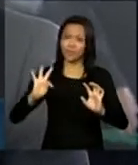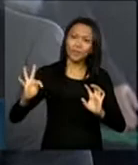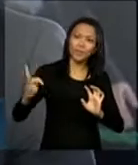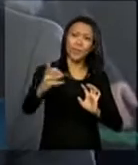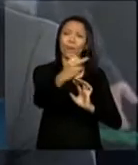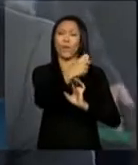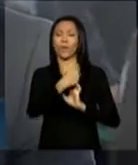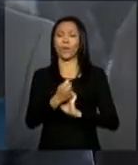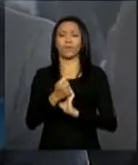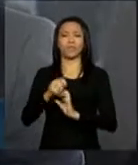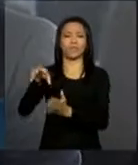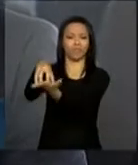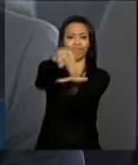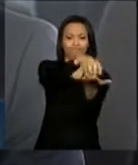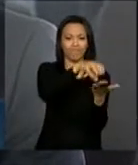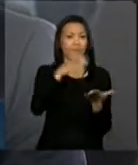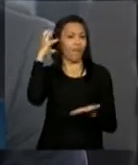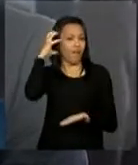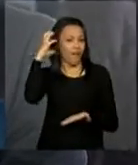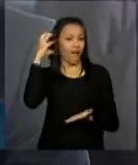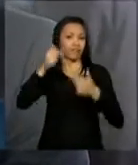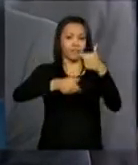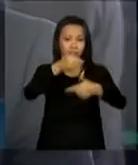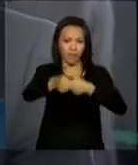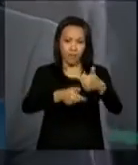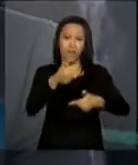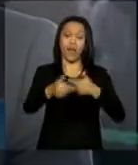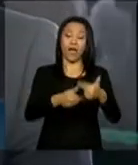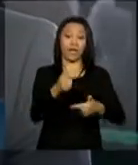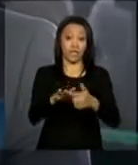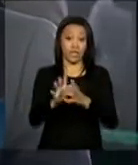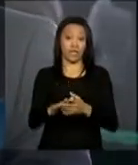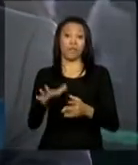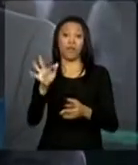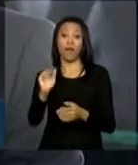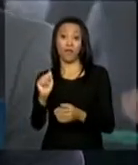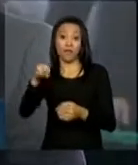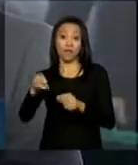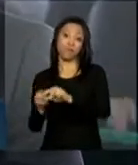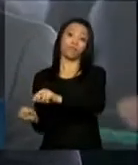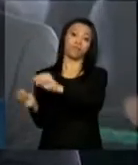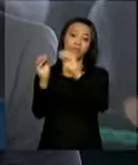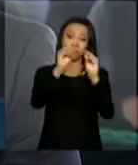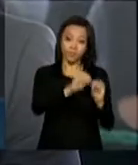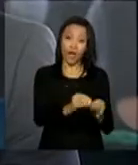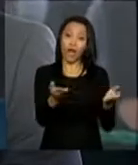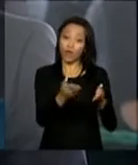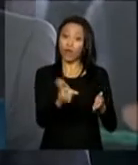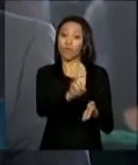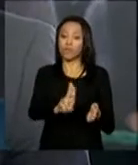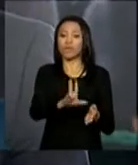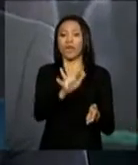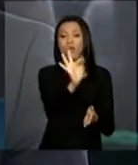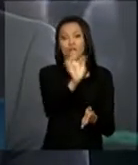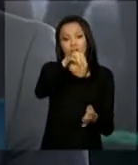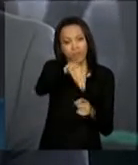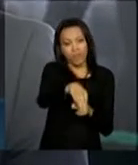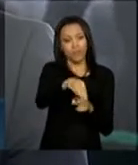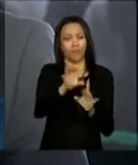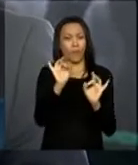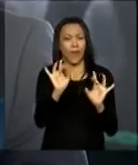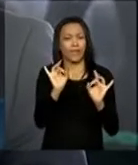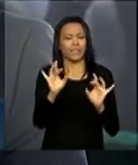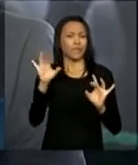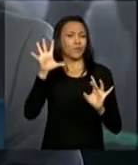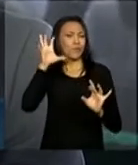difusores que operam os serviços de rádio difusão utilizando a faixa de onda média vão poder utilizar a faixa de FM, que é com maior qualidade,